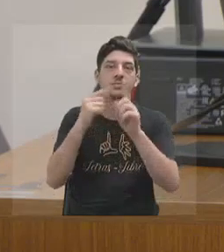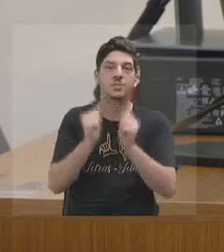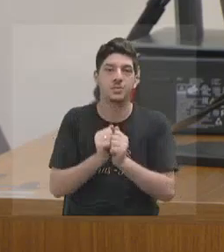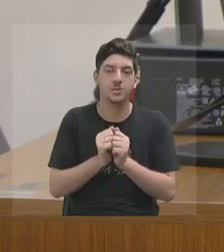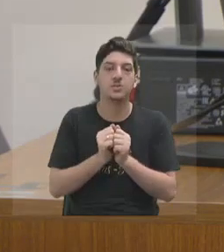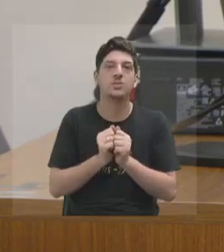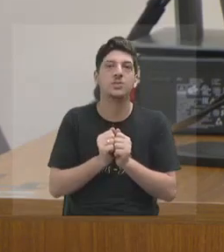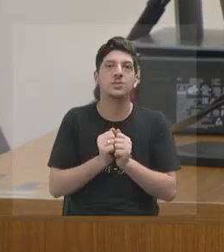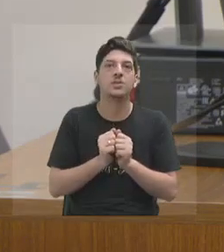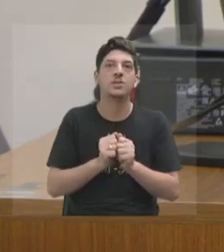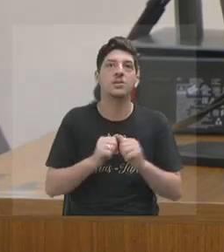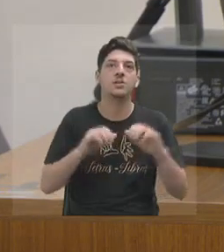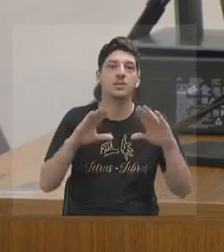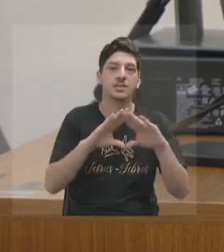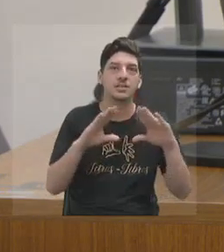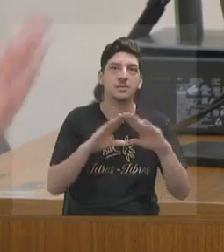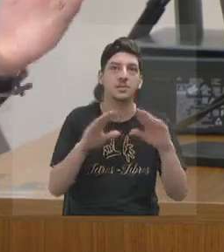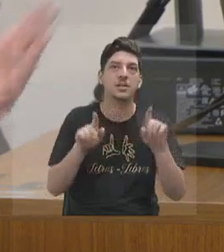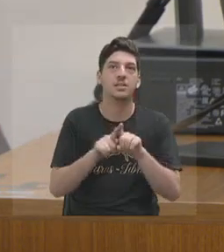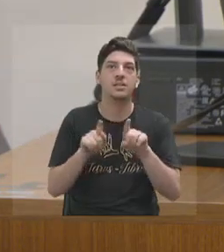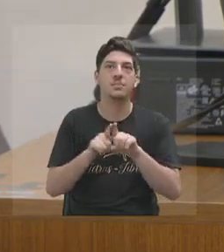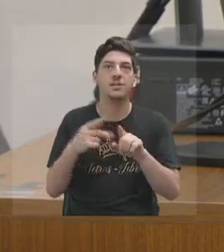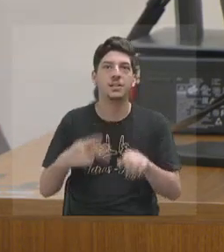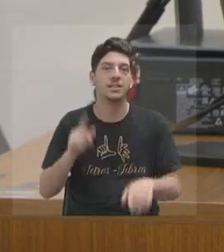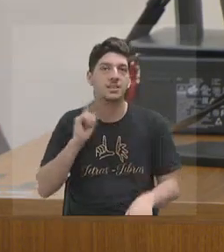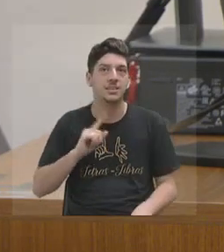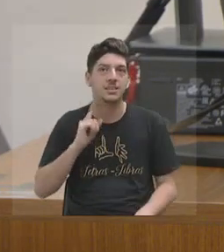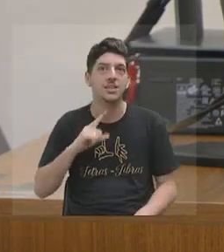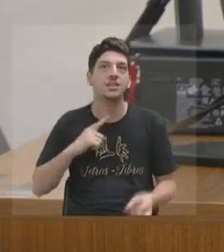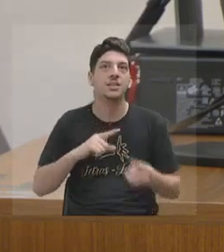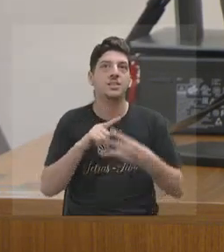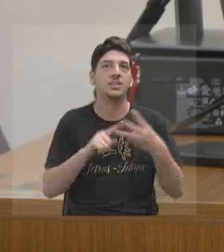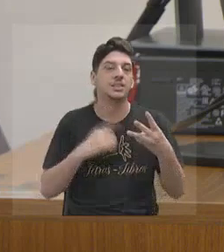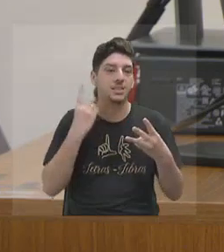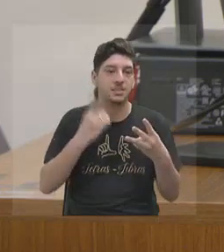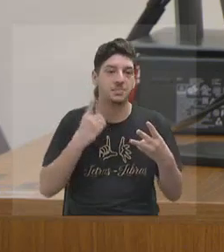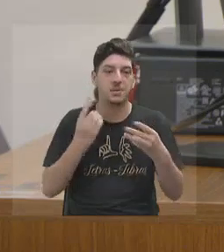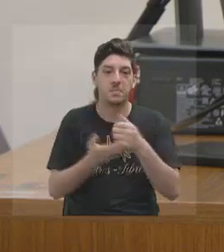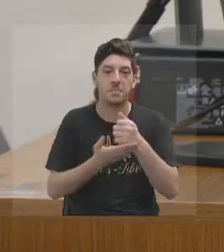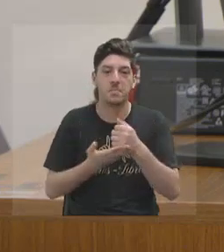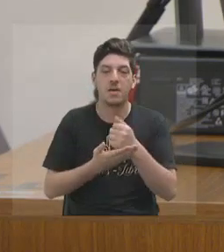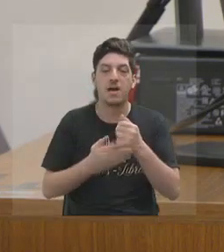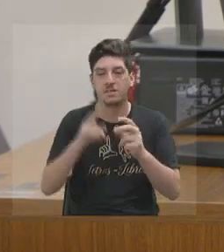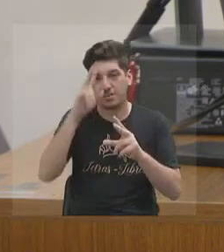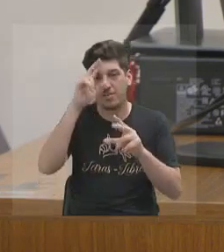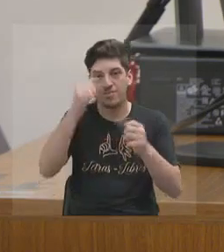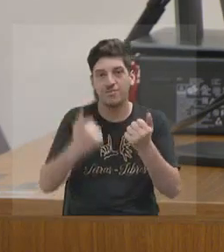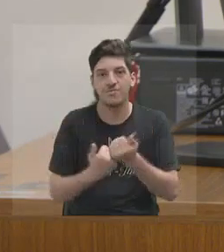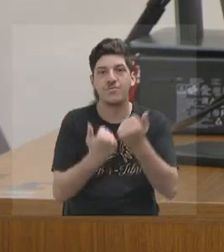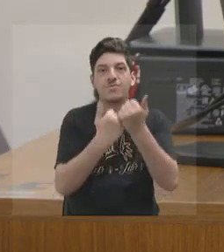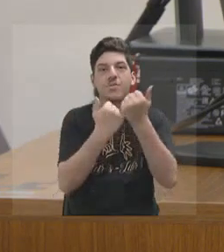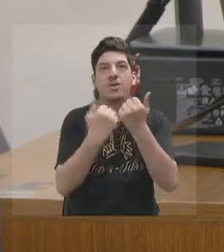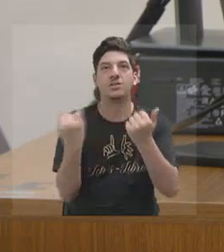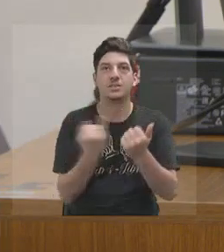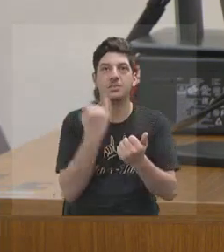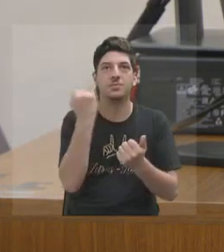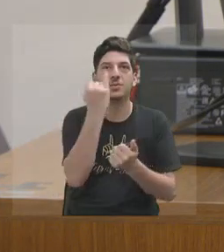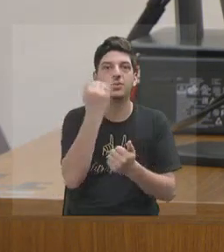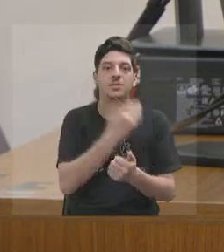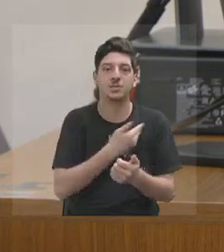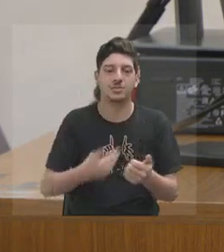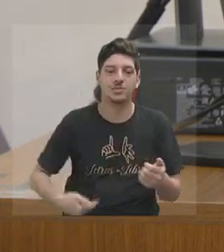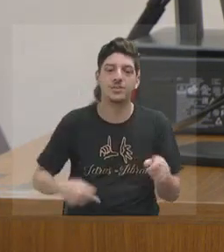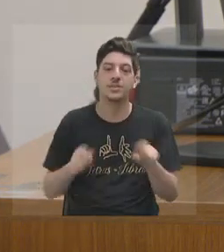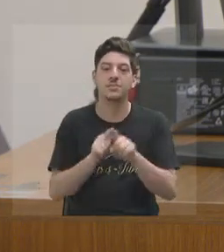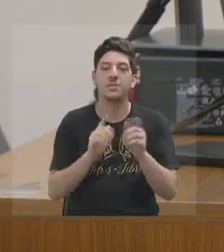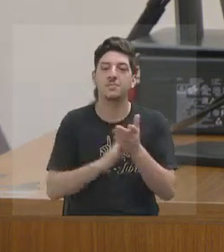mandato aí no Estado e você tem três deputados aqui que são base, base mesmo, base firme com o nosso governo e ao parabenizar o